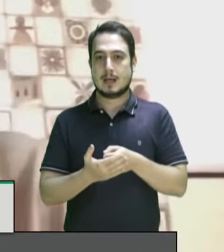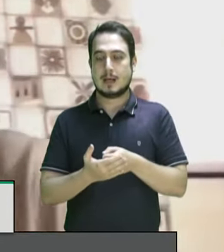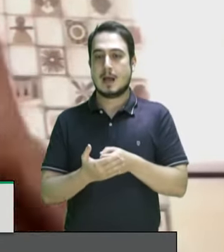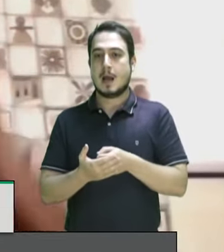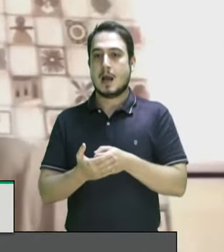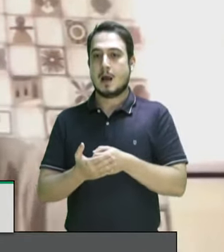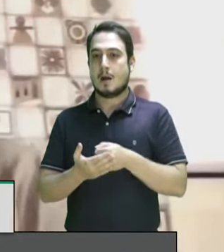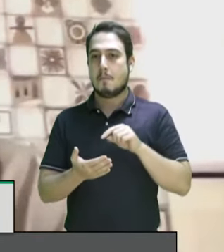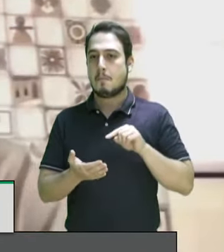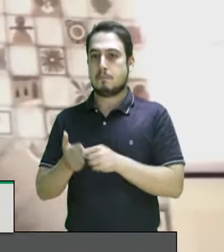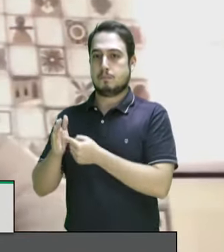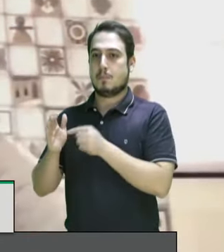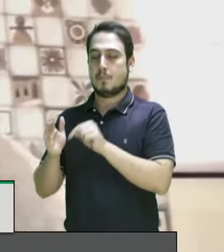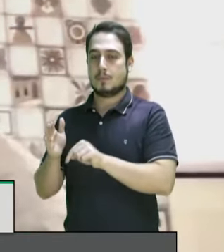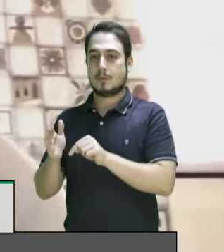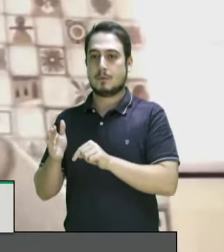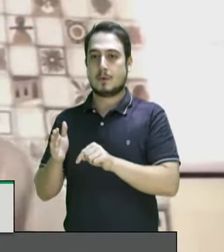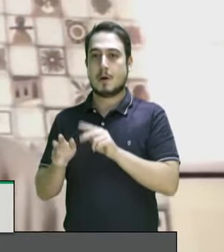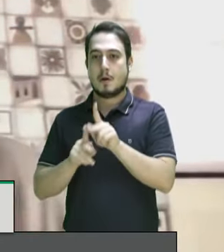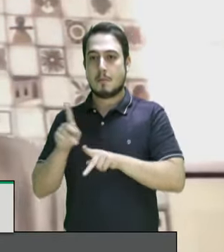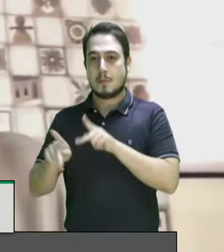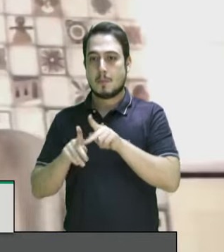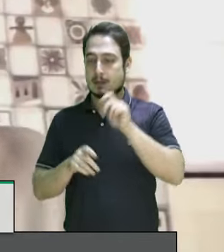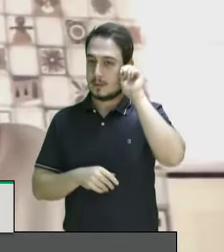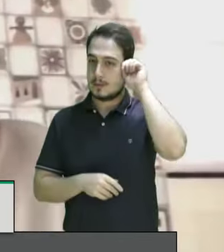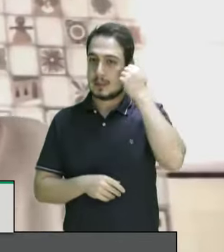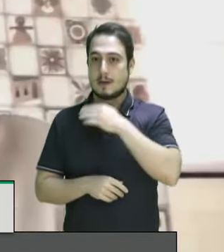Brasil por ter deixado a população negra morrer em massa